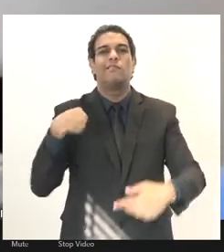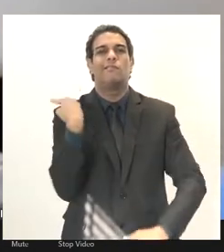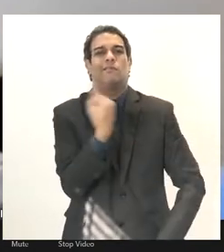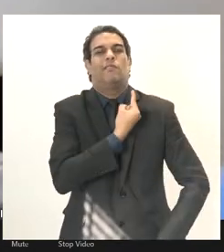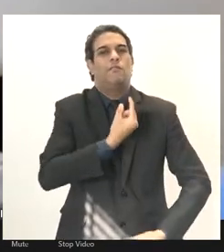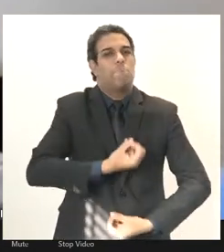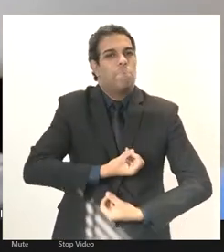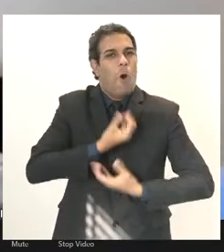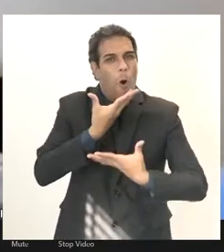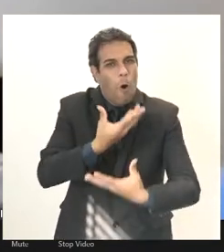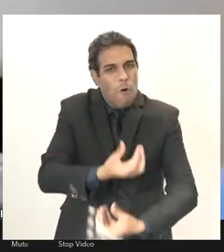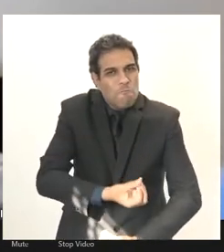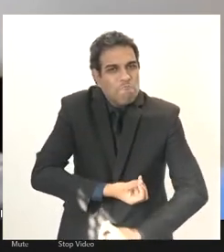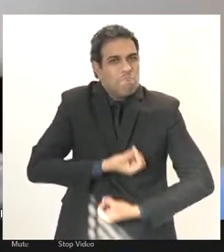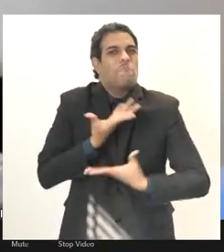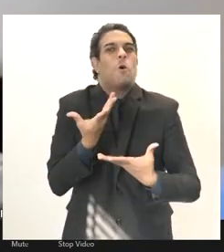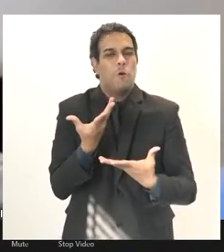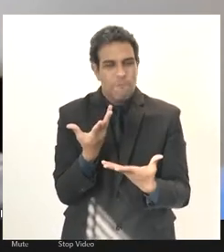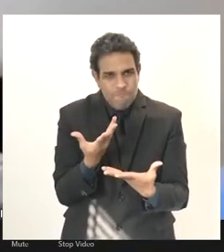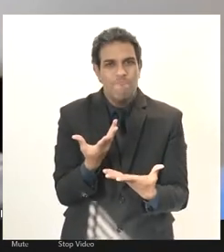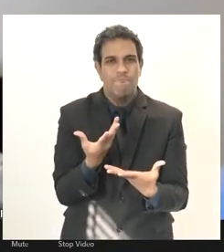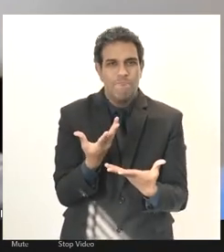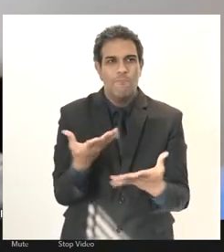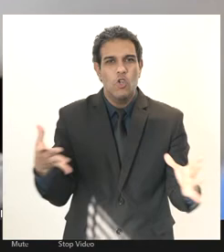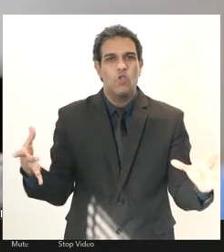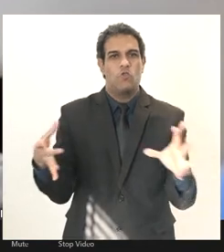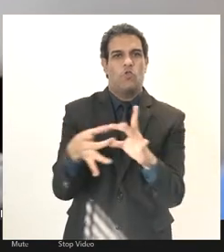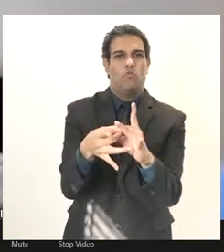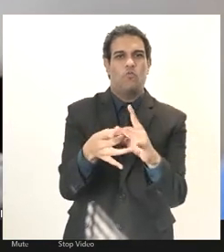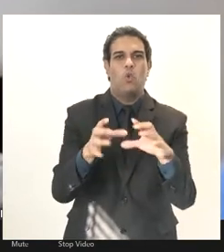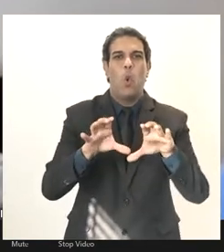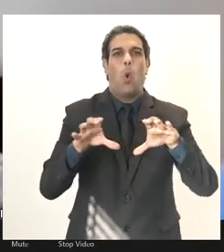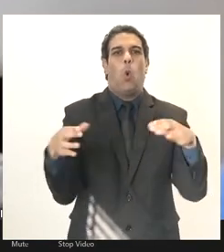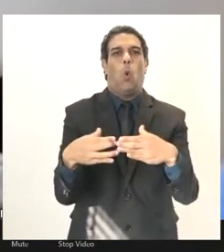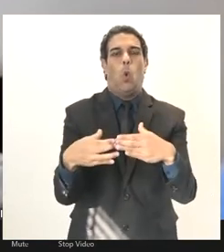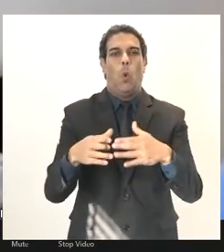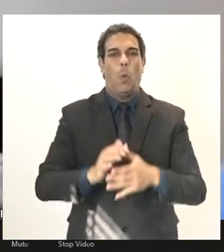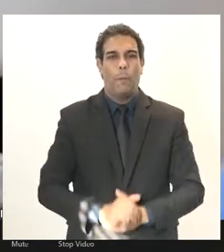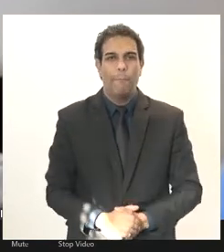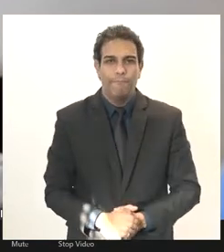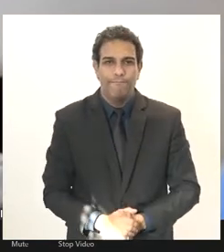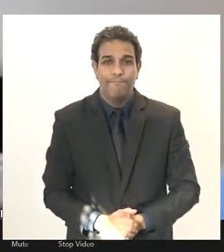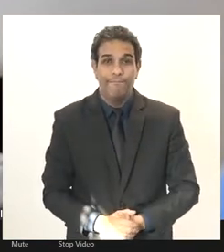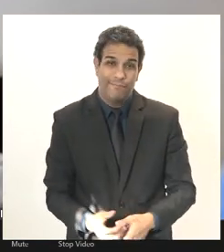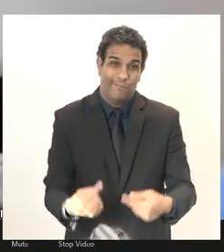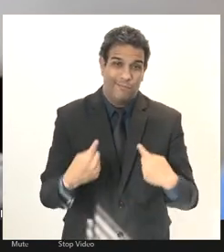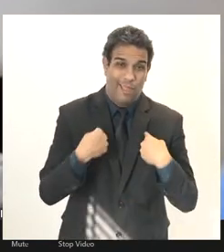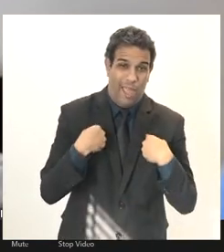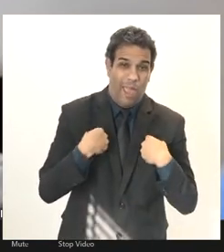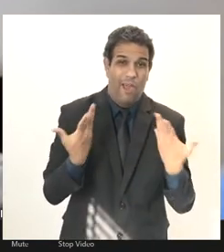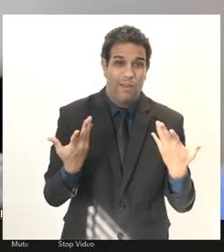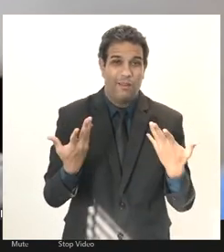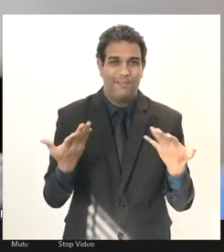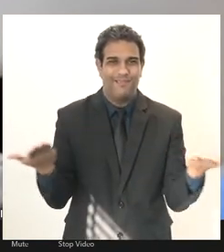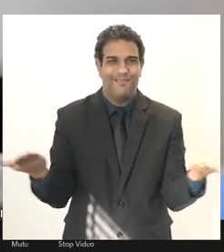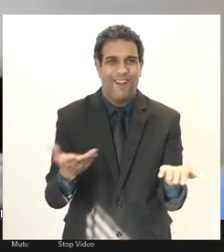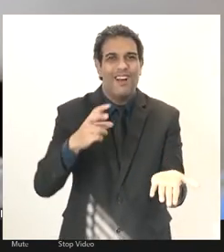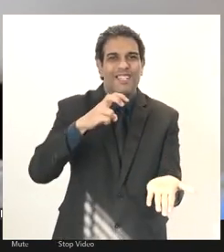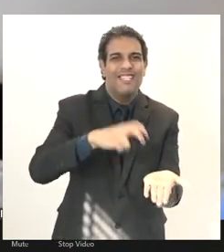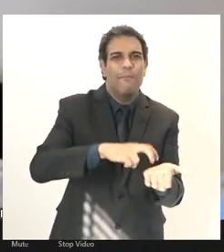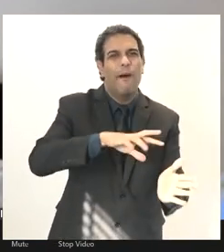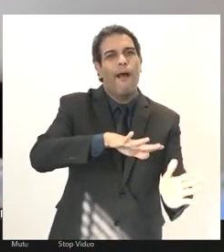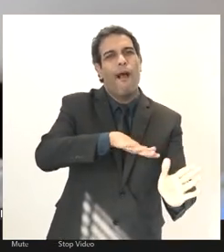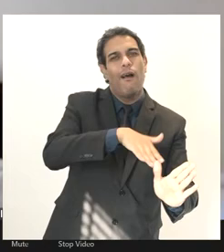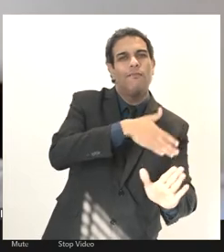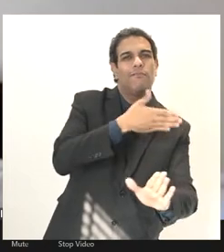força na unidade eu já fui assim bastante contemplada pelas falas